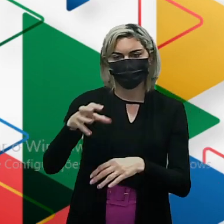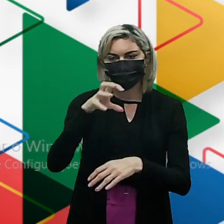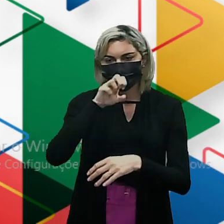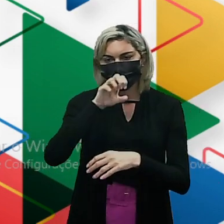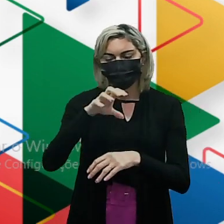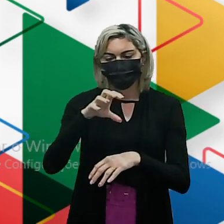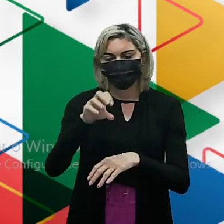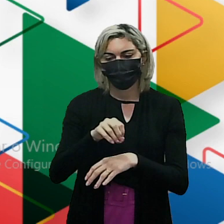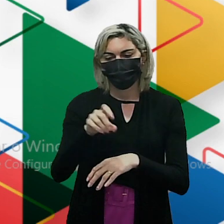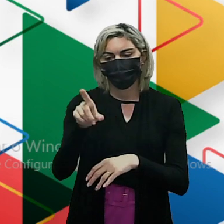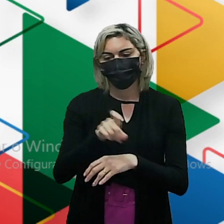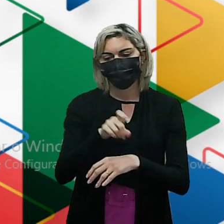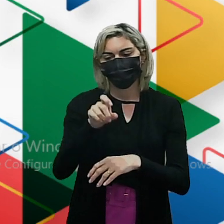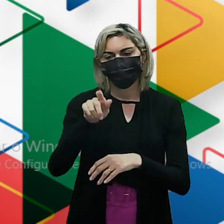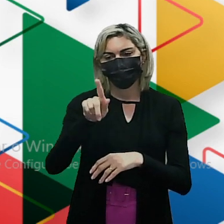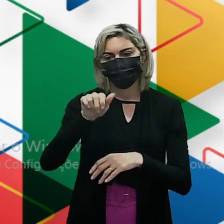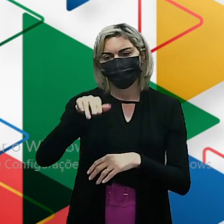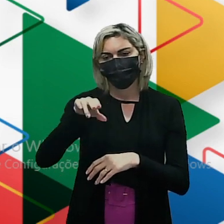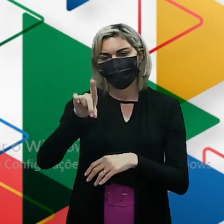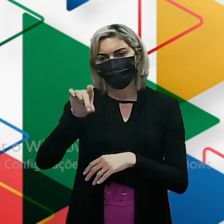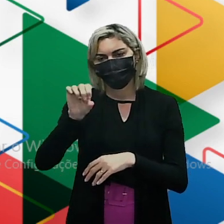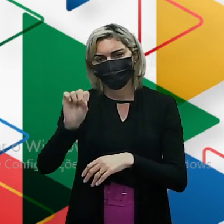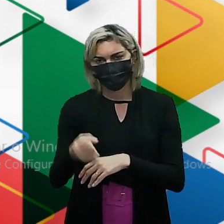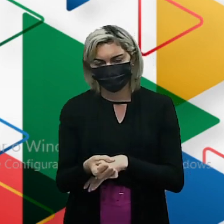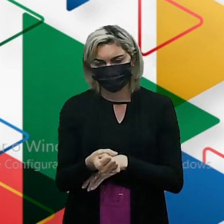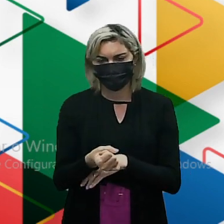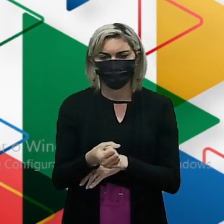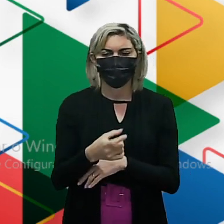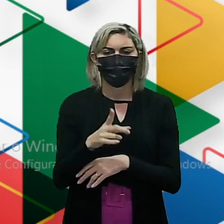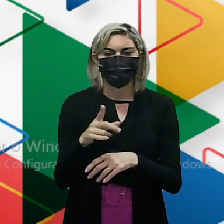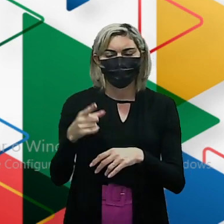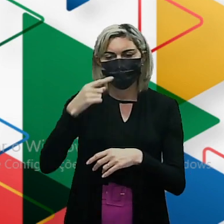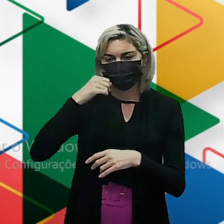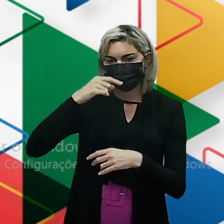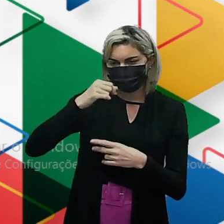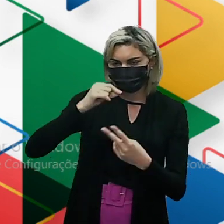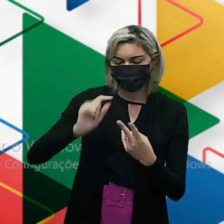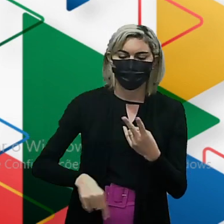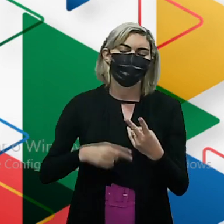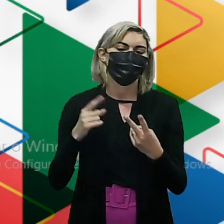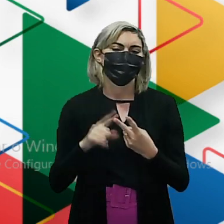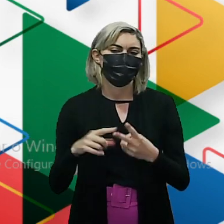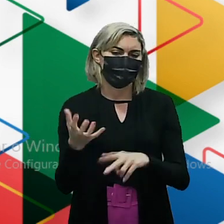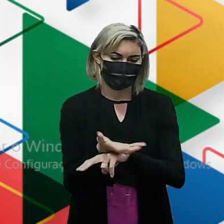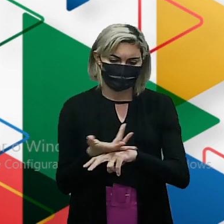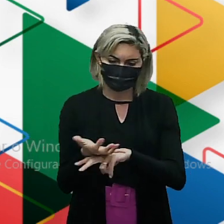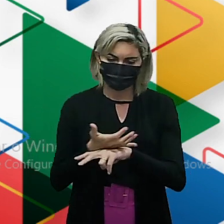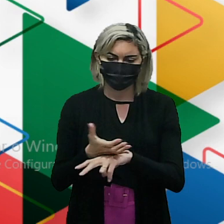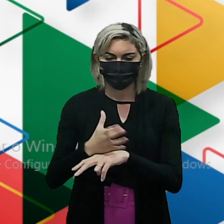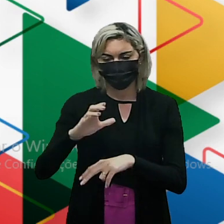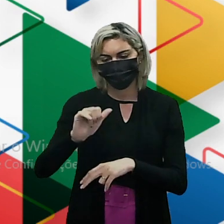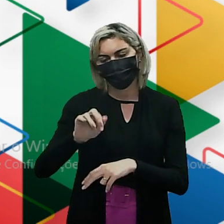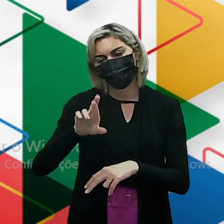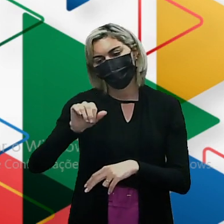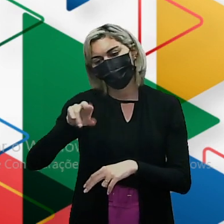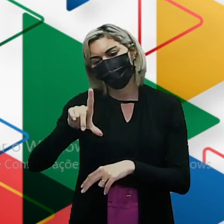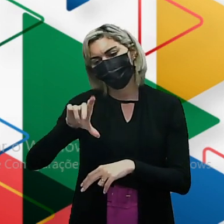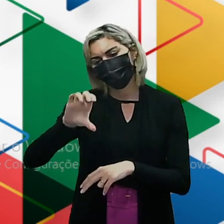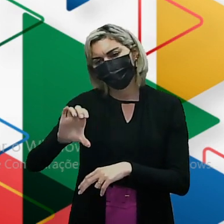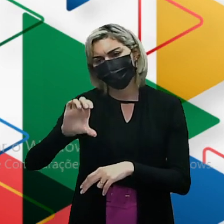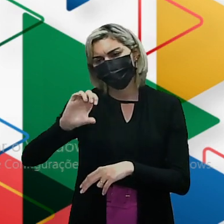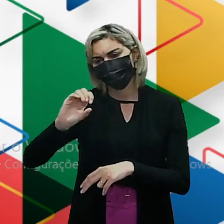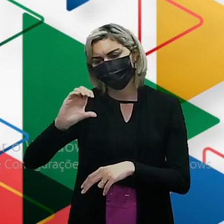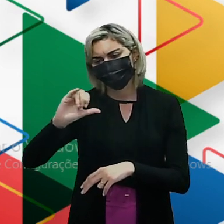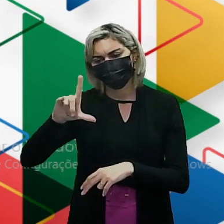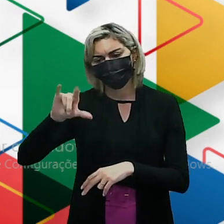Oxigenadas E quem são Nós temos os sais De ácidos carboxílicos Os sais O